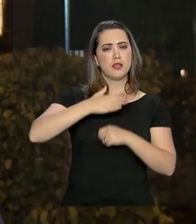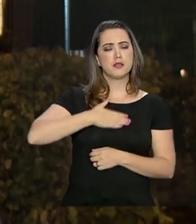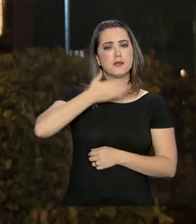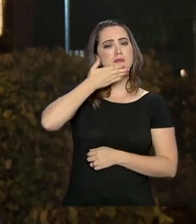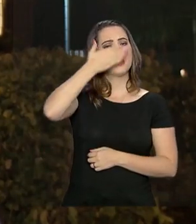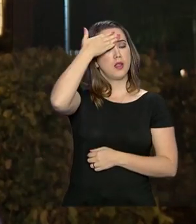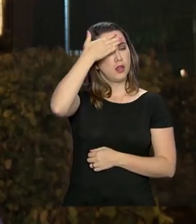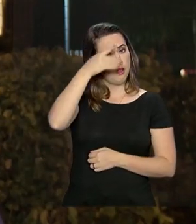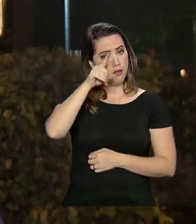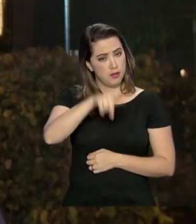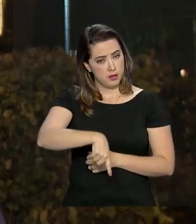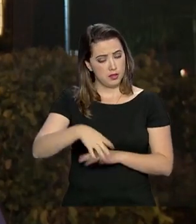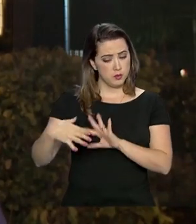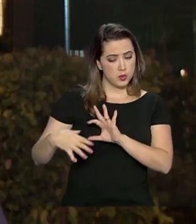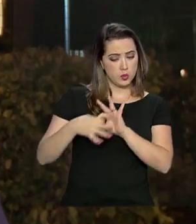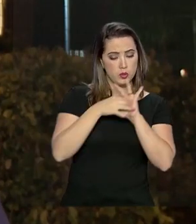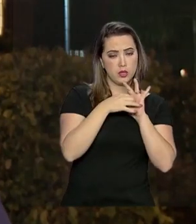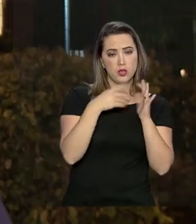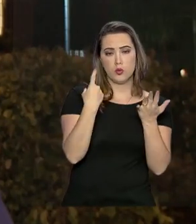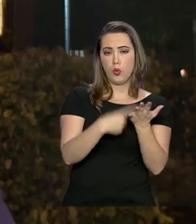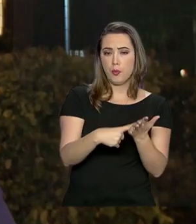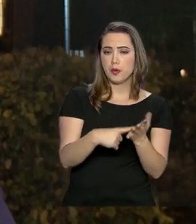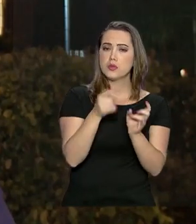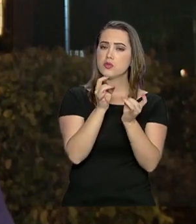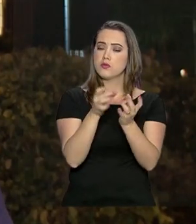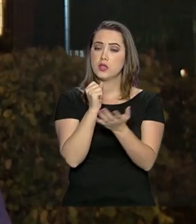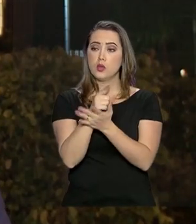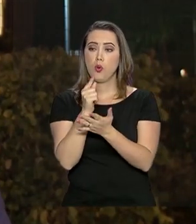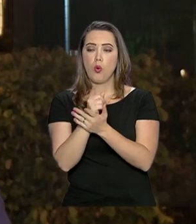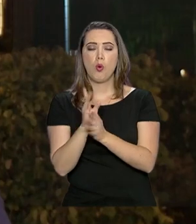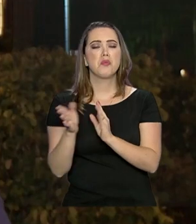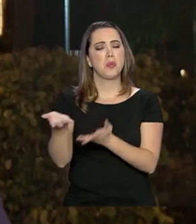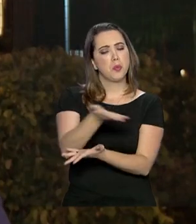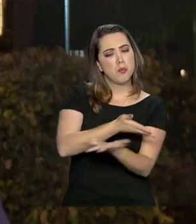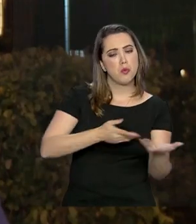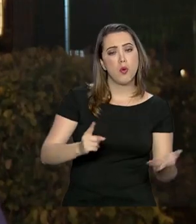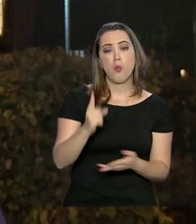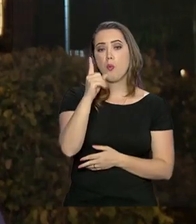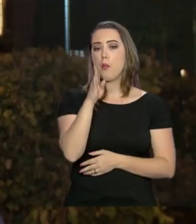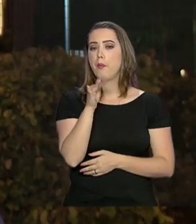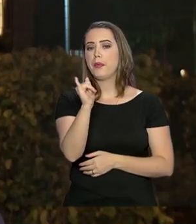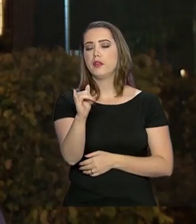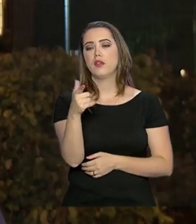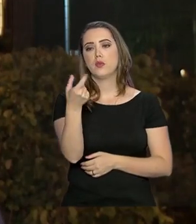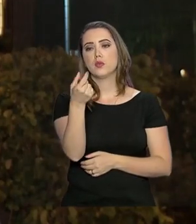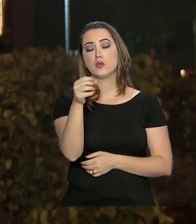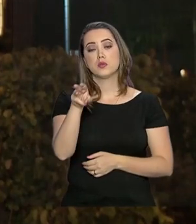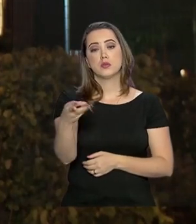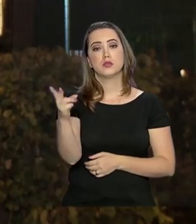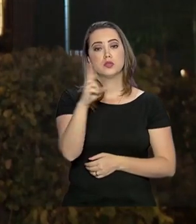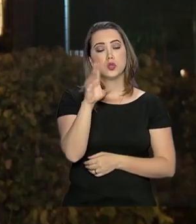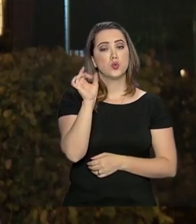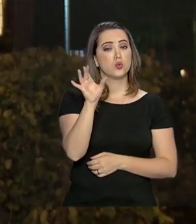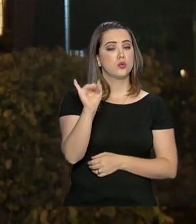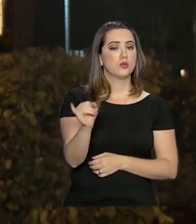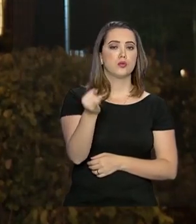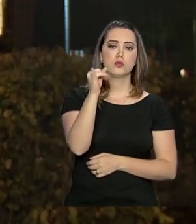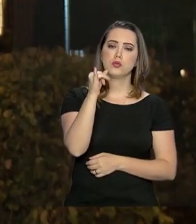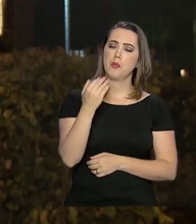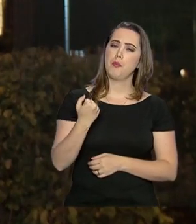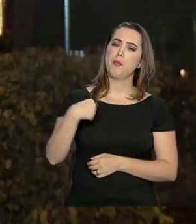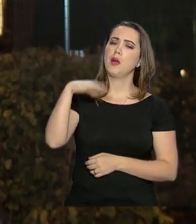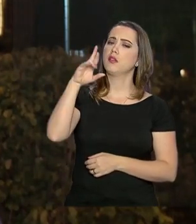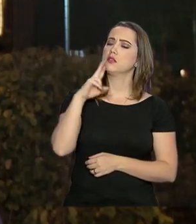parceiros comerciais que movimentaram 1 bilhão e 200 milhões de reais somente em janeiro. O maior